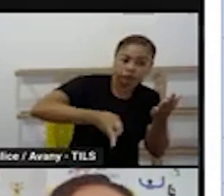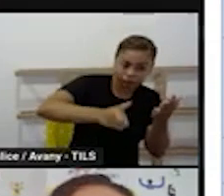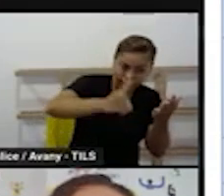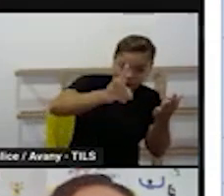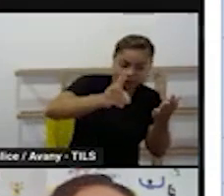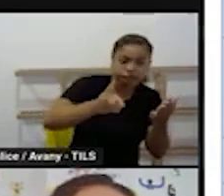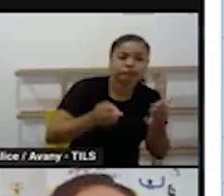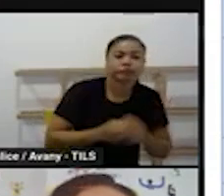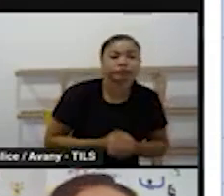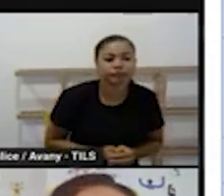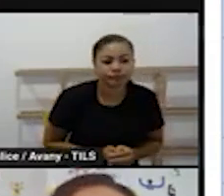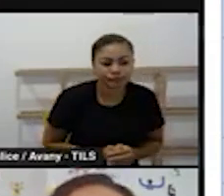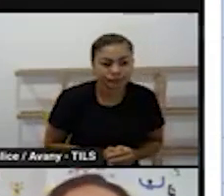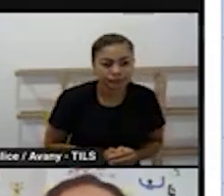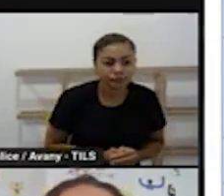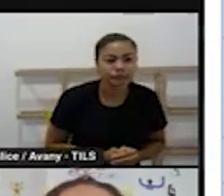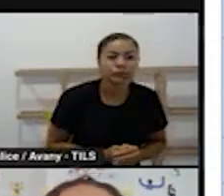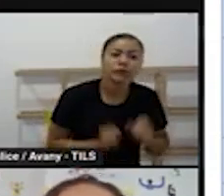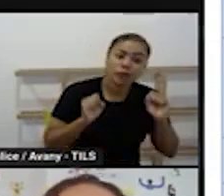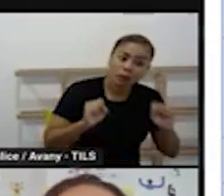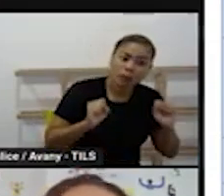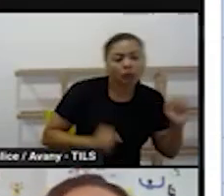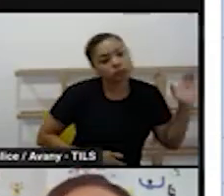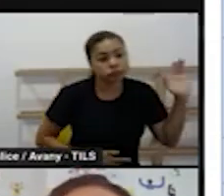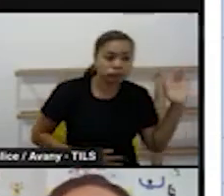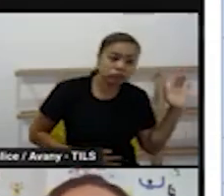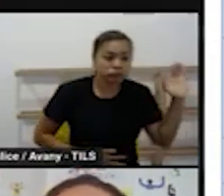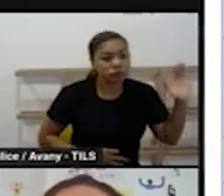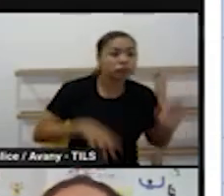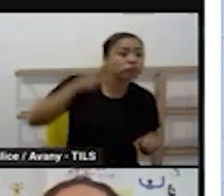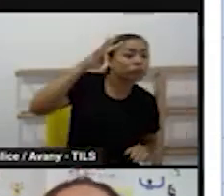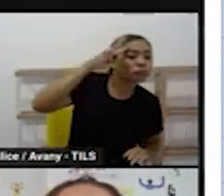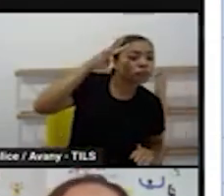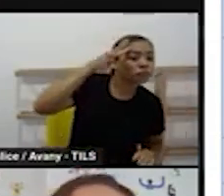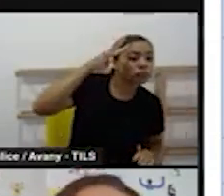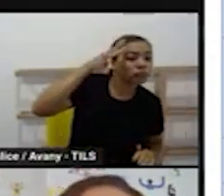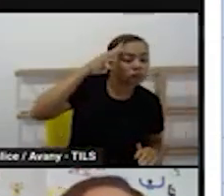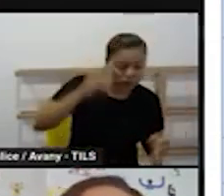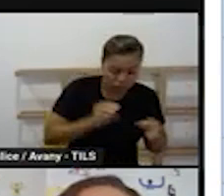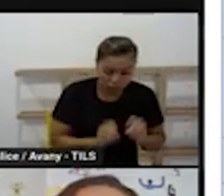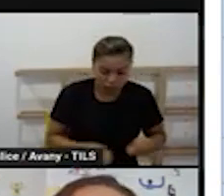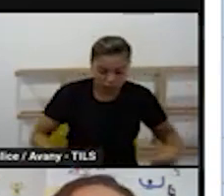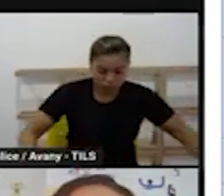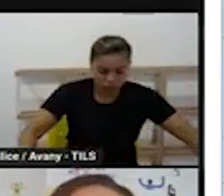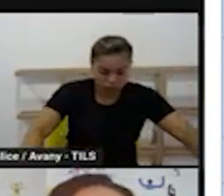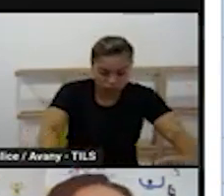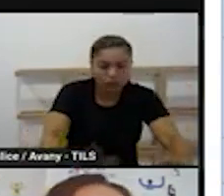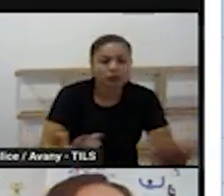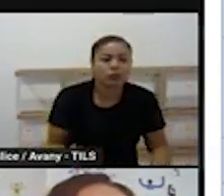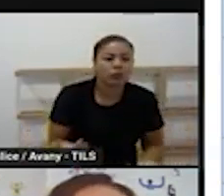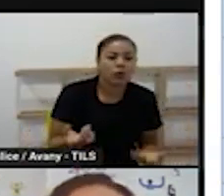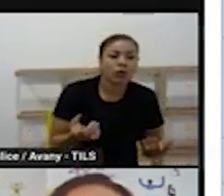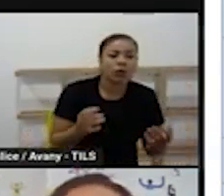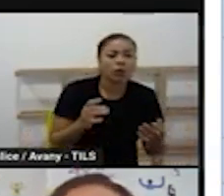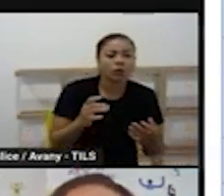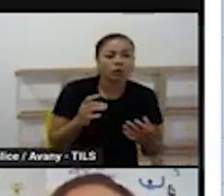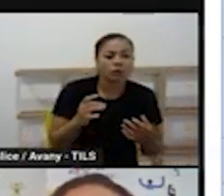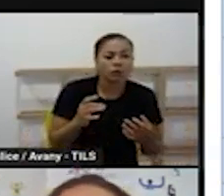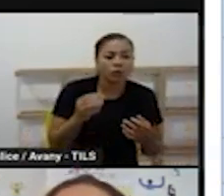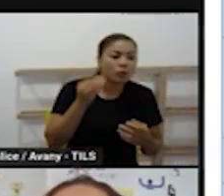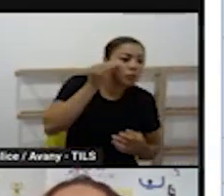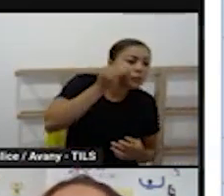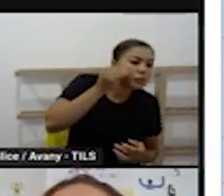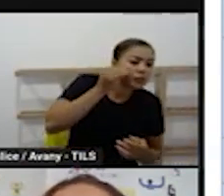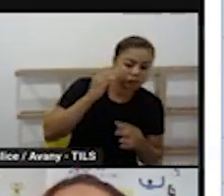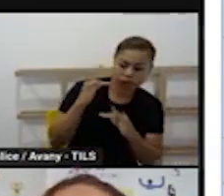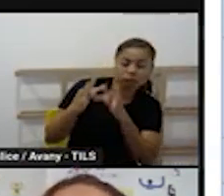experiências envolvendo música e dança na quarta pode ser um ateliê na quinta pode ser experiência tecnológica uso Chromebook e a TV